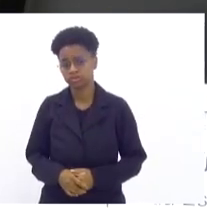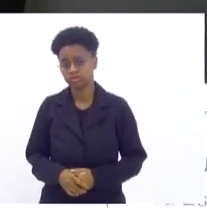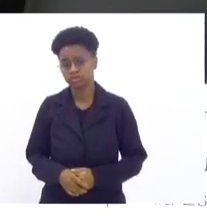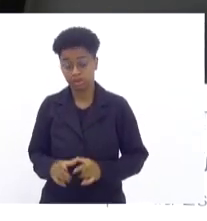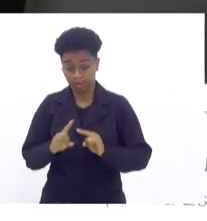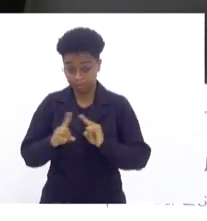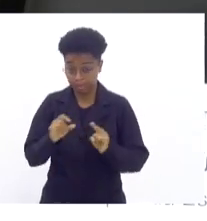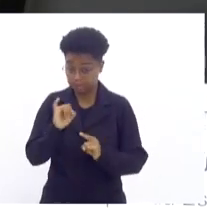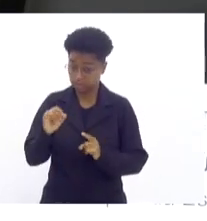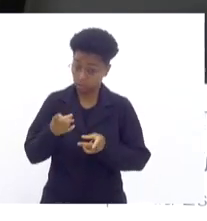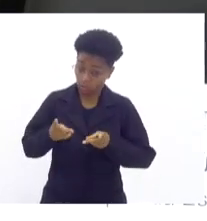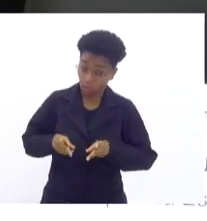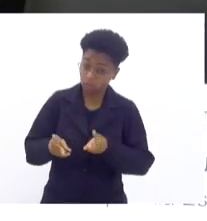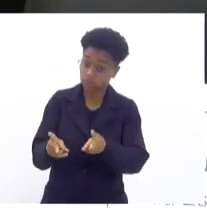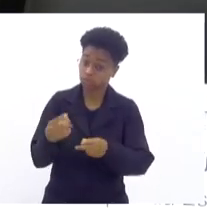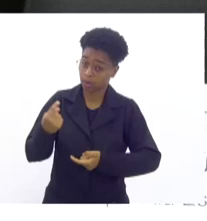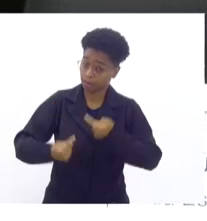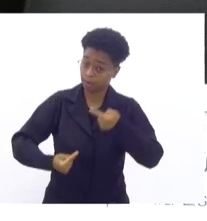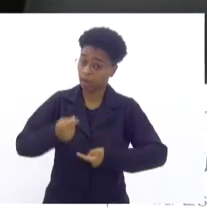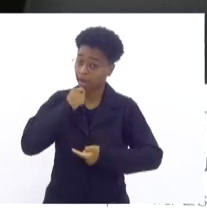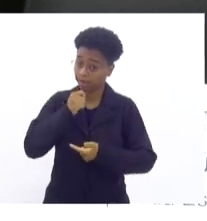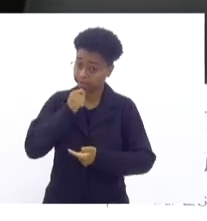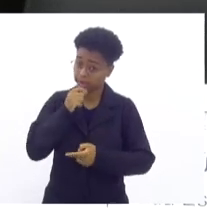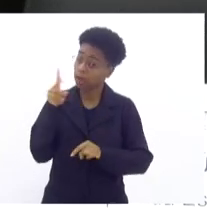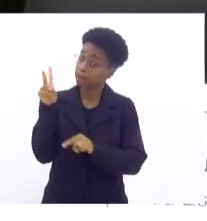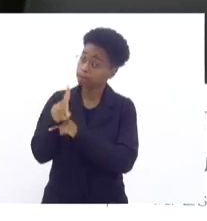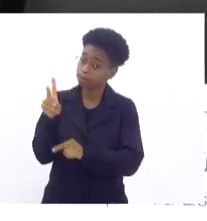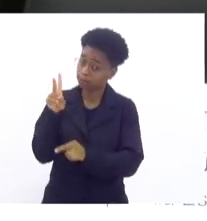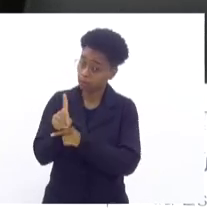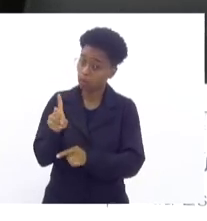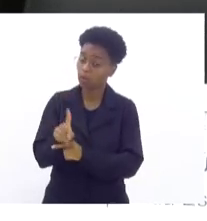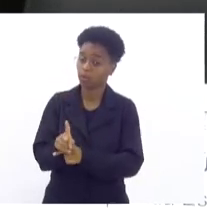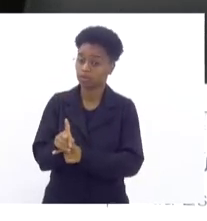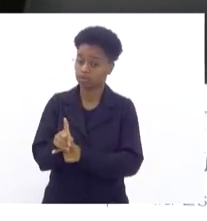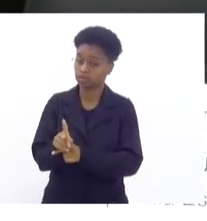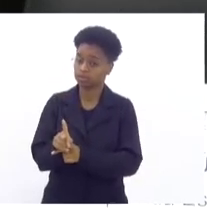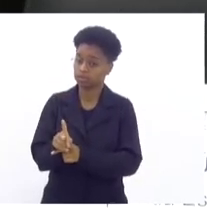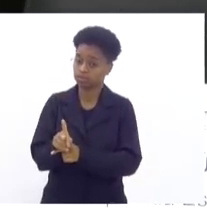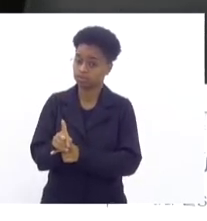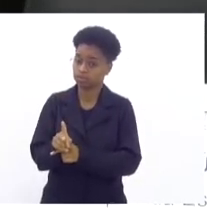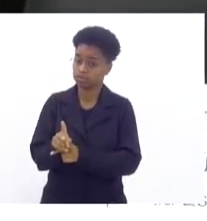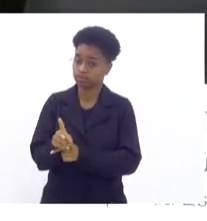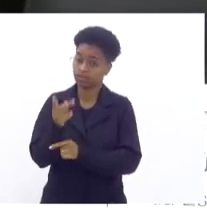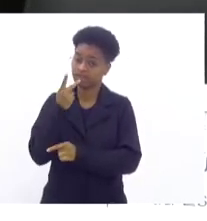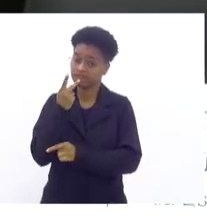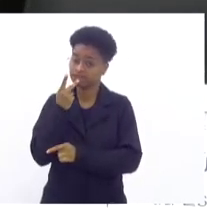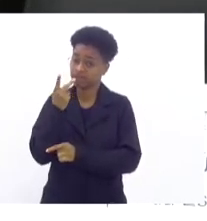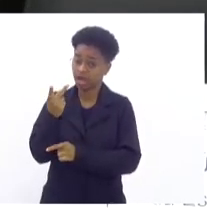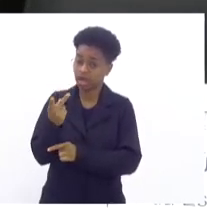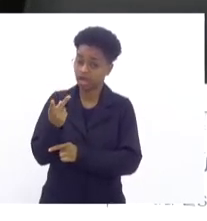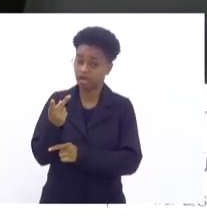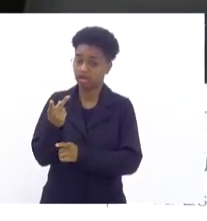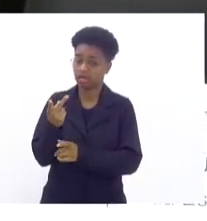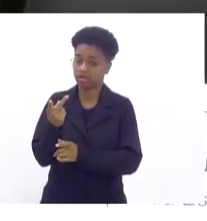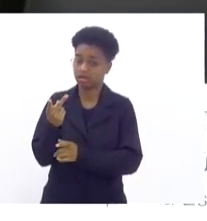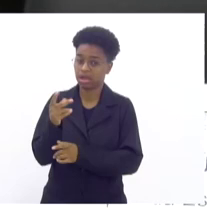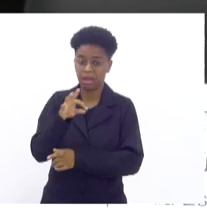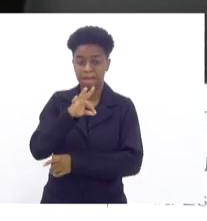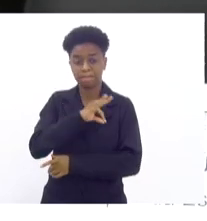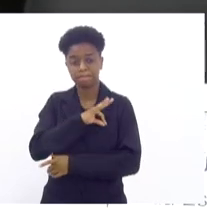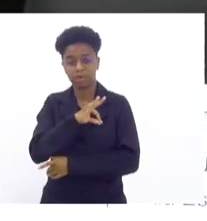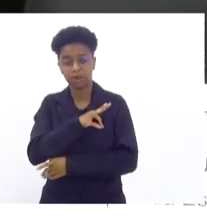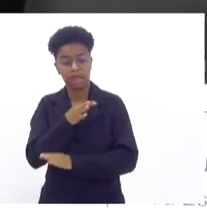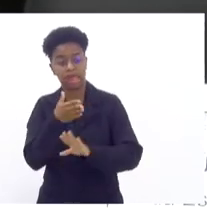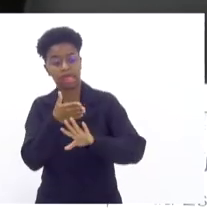a gente estiver com essa política ainda, de ficar protegendo, de ficar falando que a polícia, a